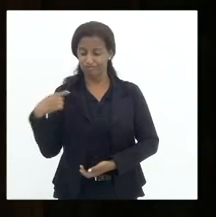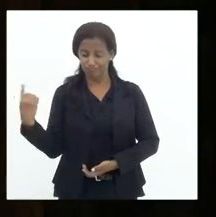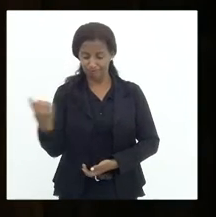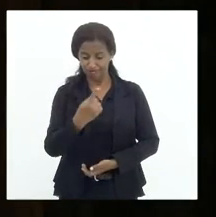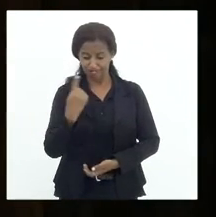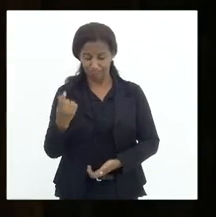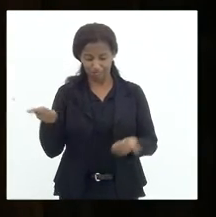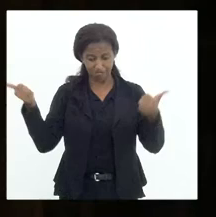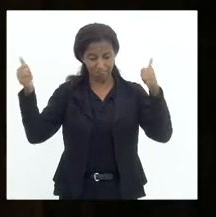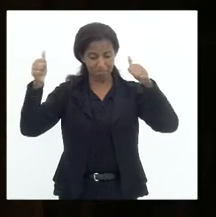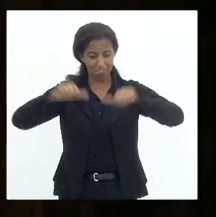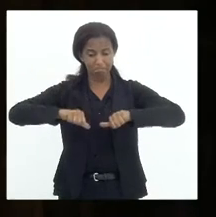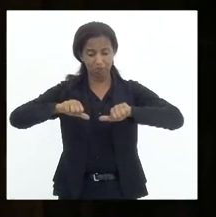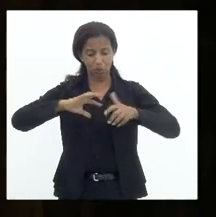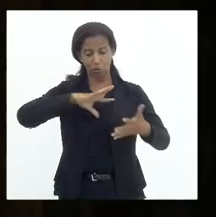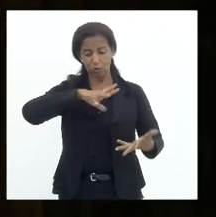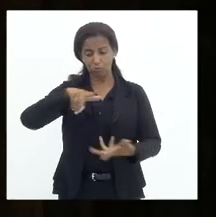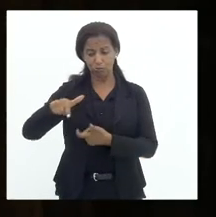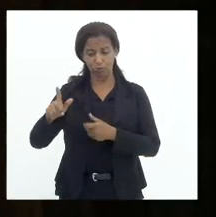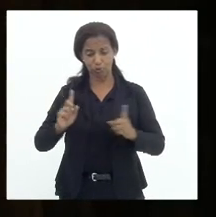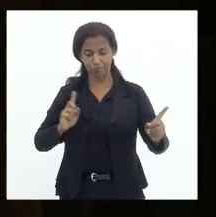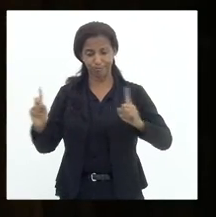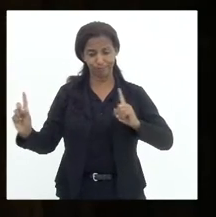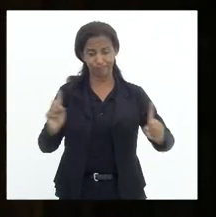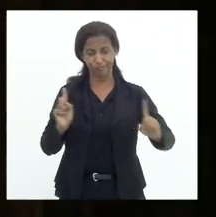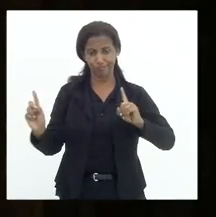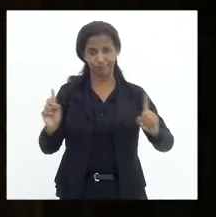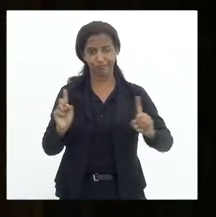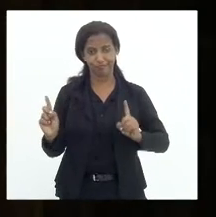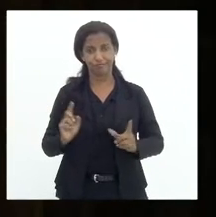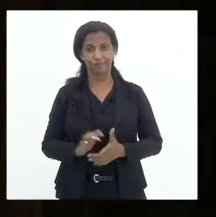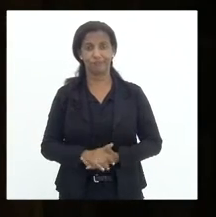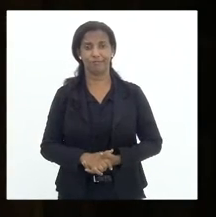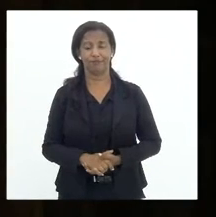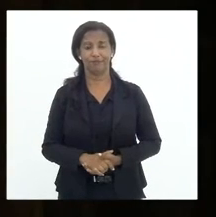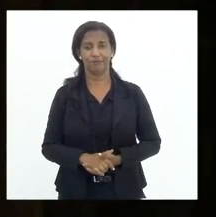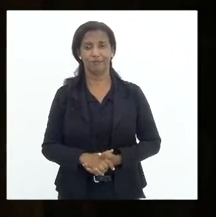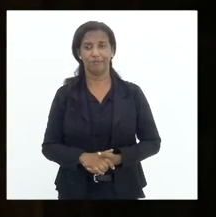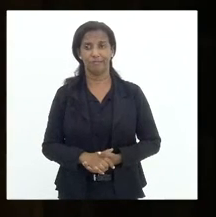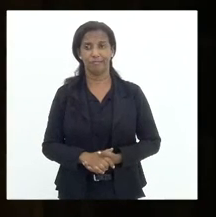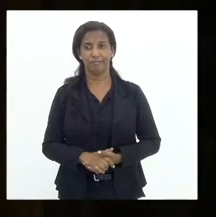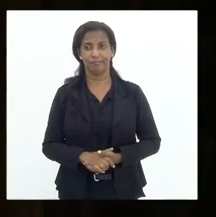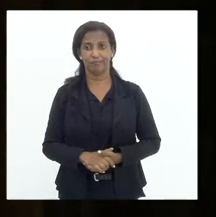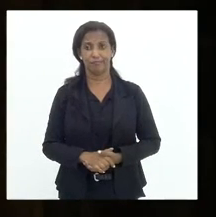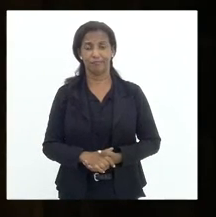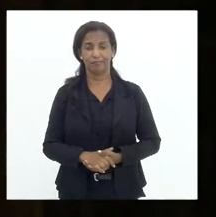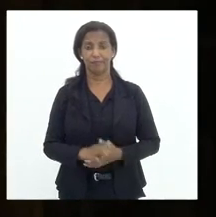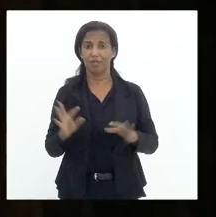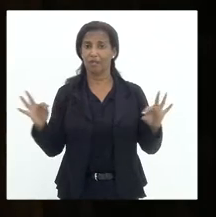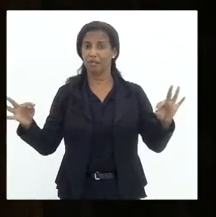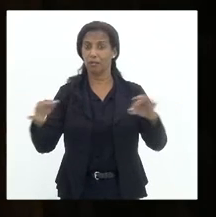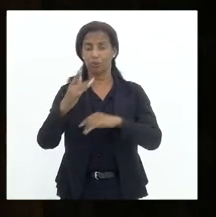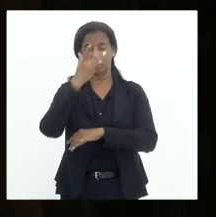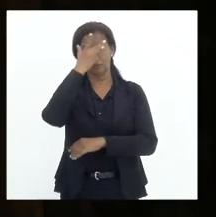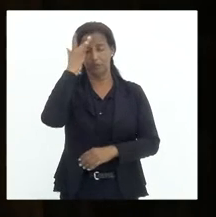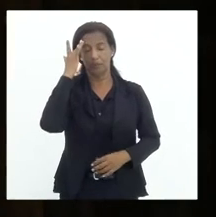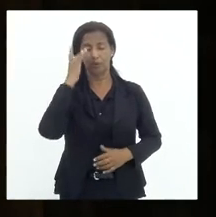pior dos mundos. No pior dos mundos. E está todo mundo